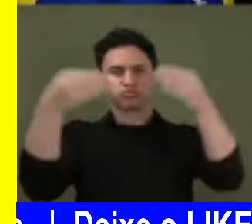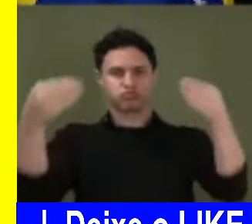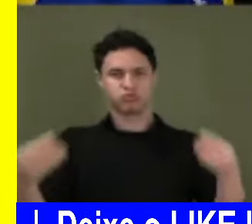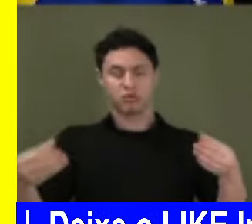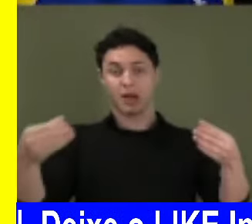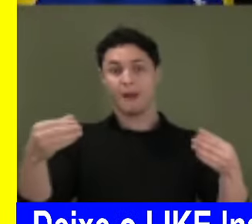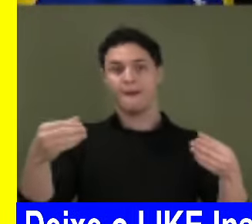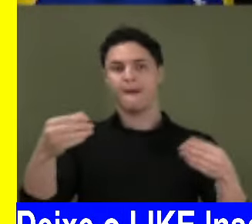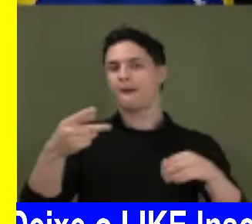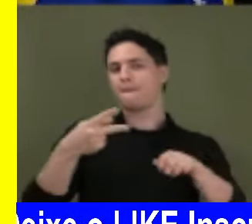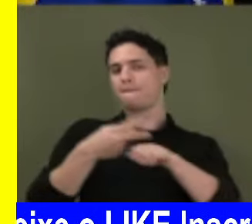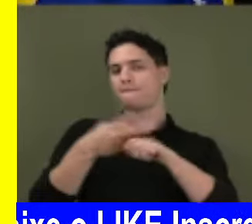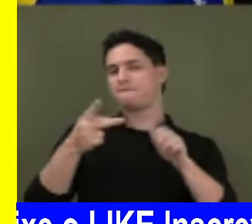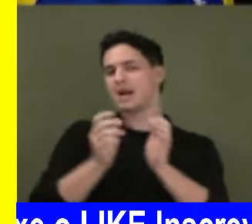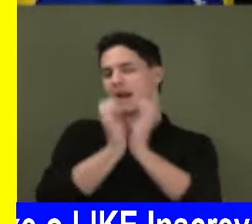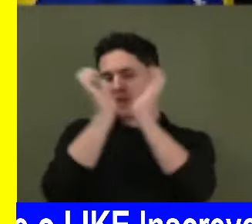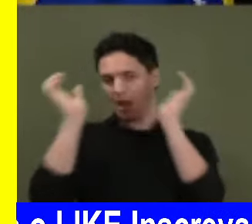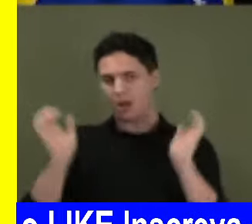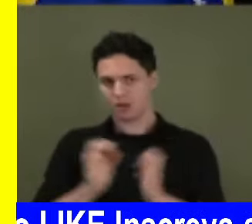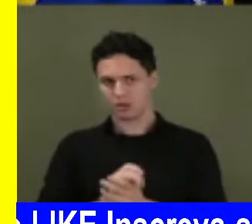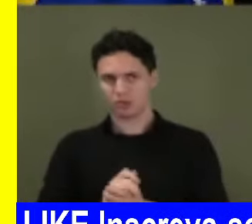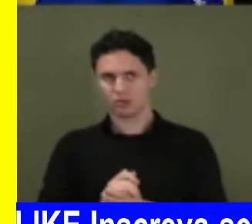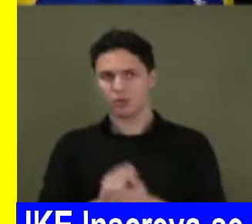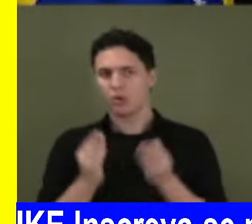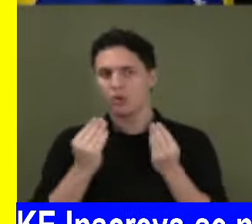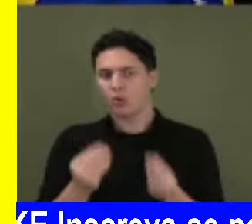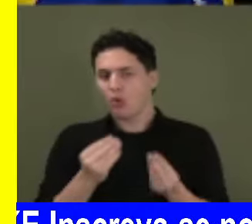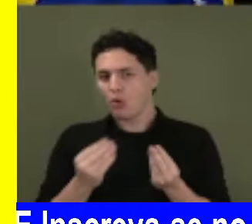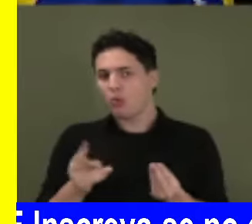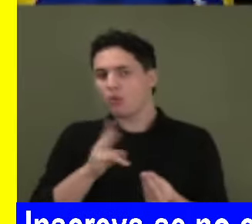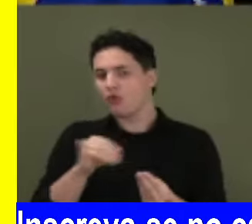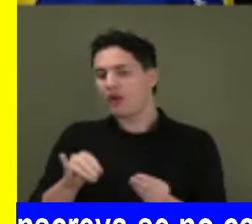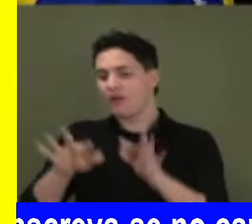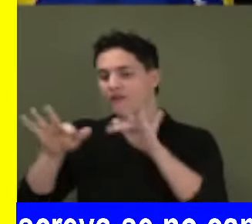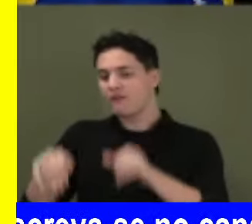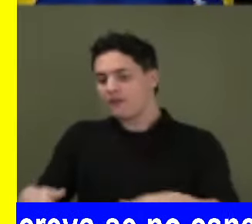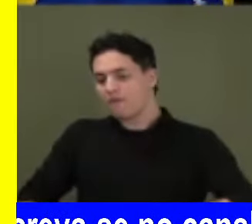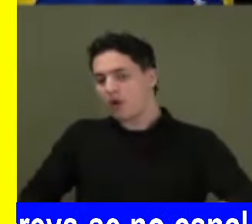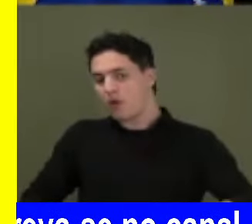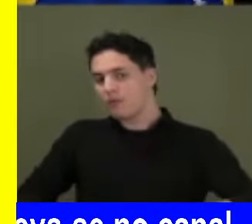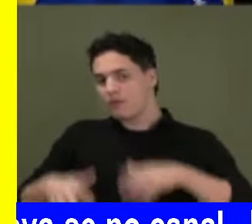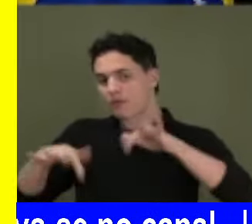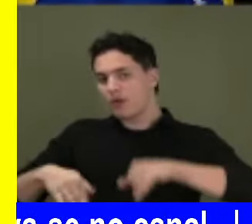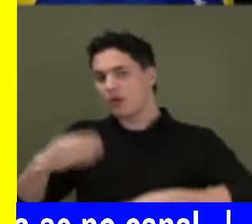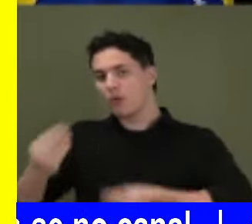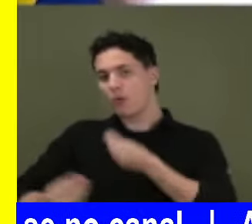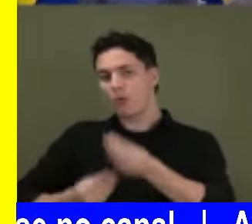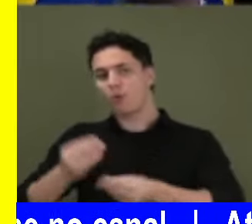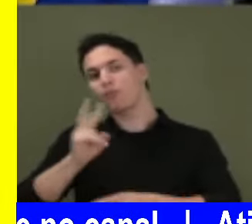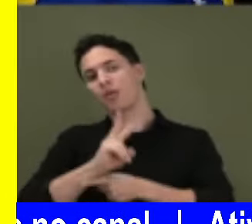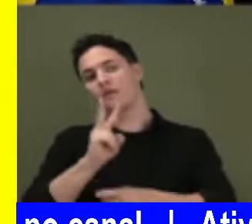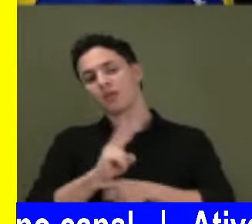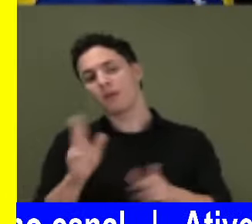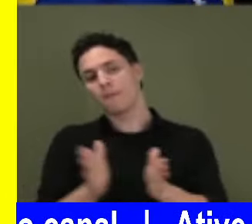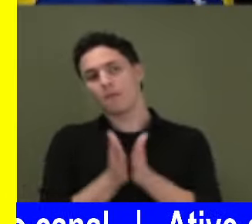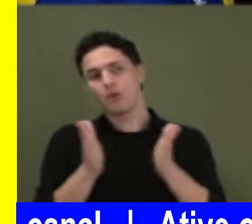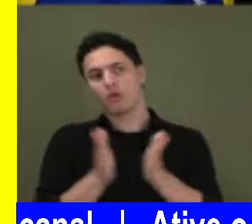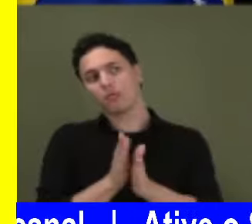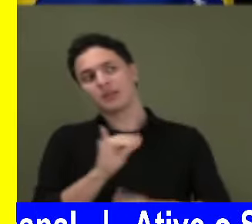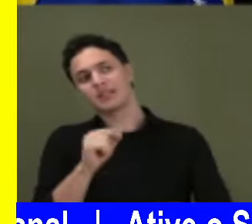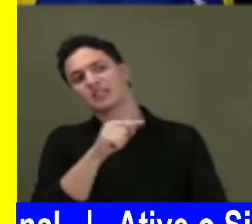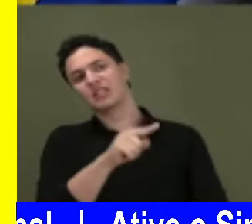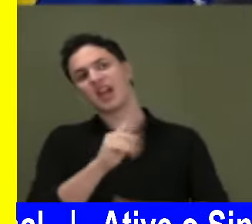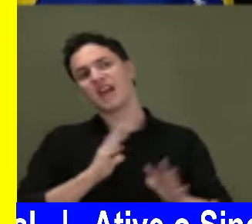Tem que ser premiado. Então, como é que quer acabar com a fome? Falar que quer defender o pobre aqui? Com o evento agora da Janja